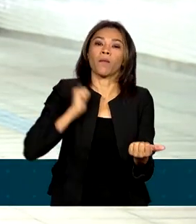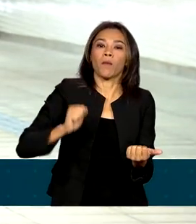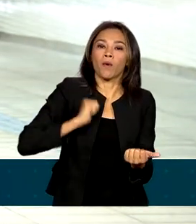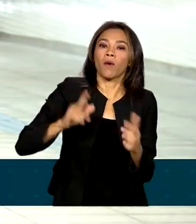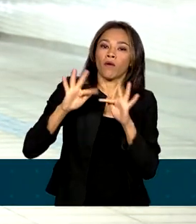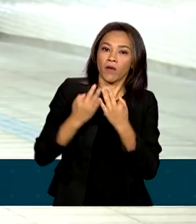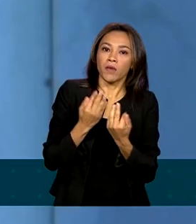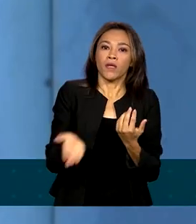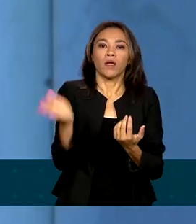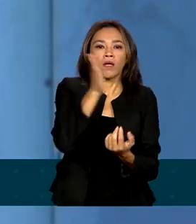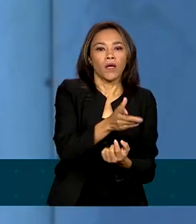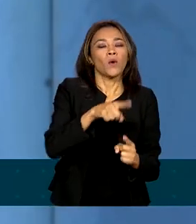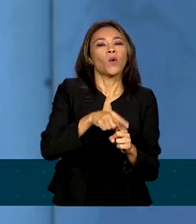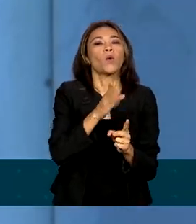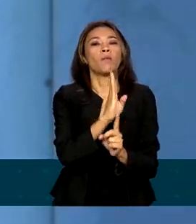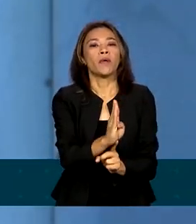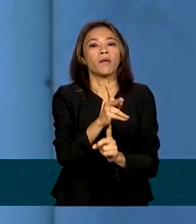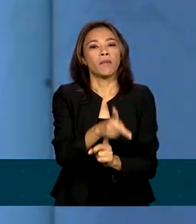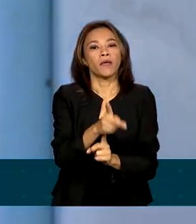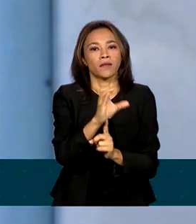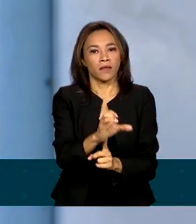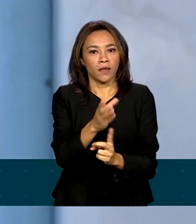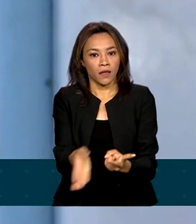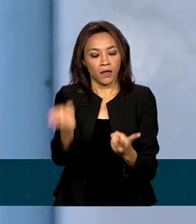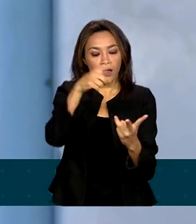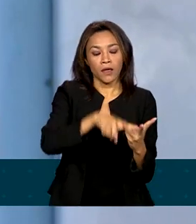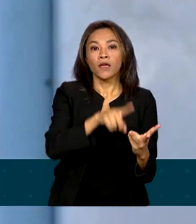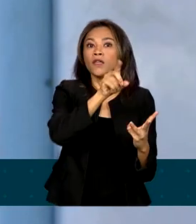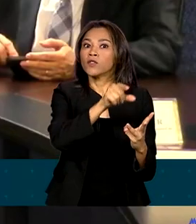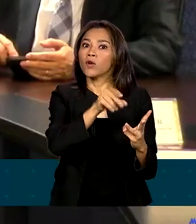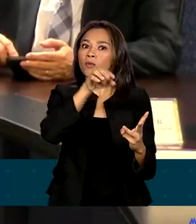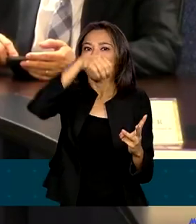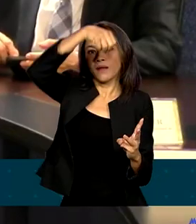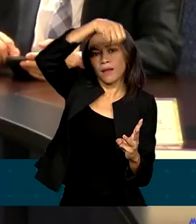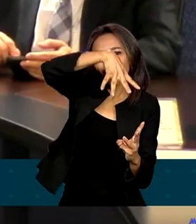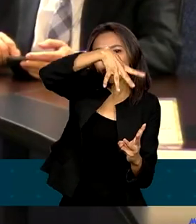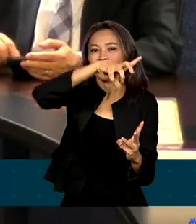Prestação Continuada e a Tarifa Social de Energia Elétrica.